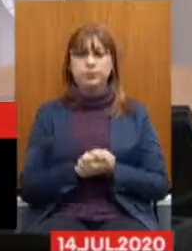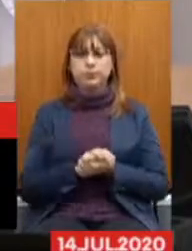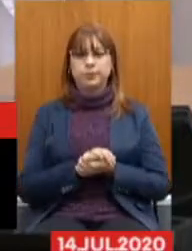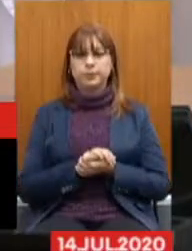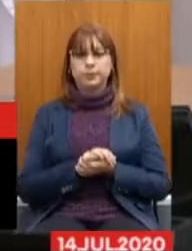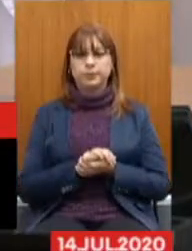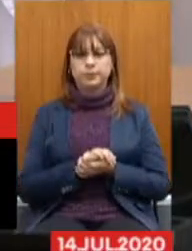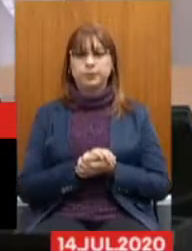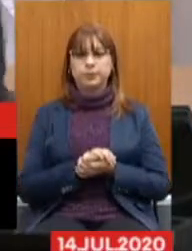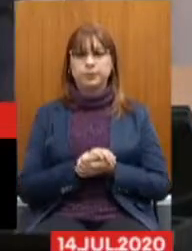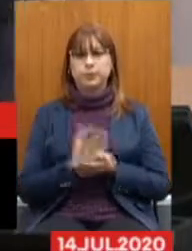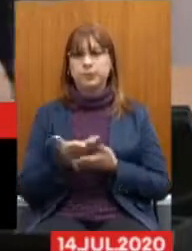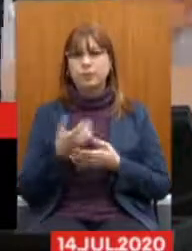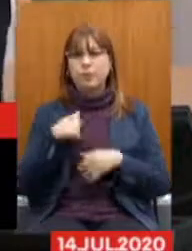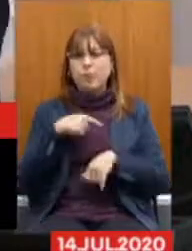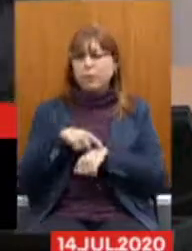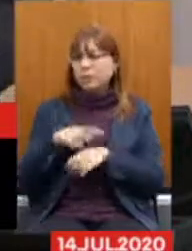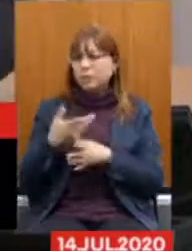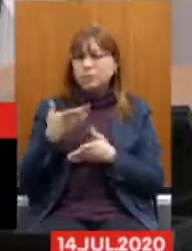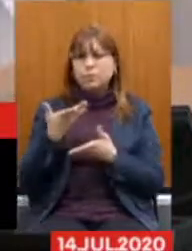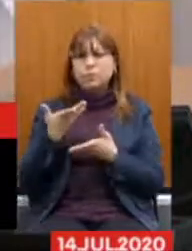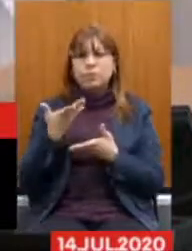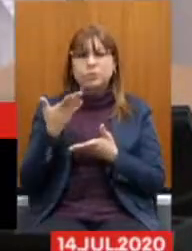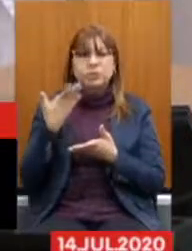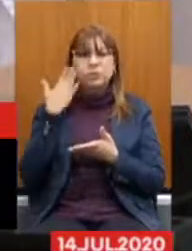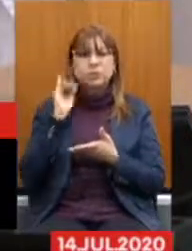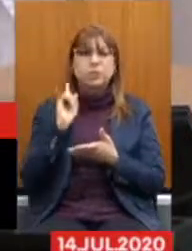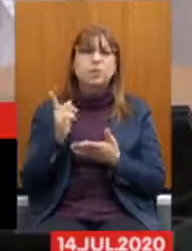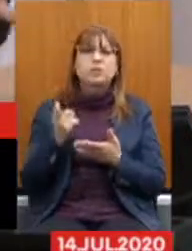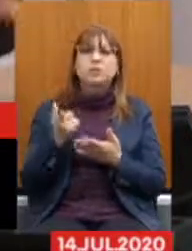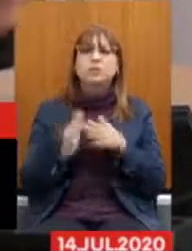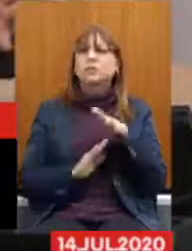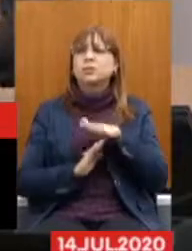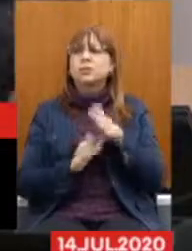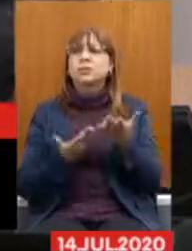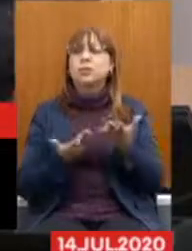E eu não sei como é que está meu tempo, porque